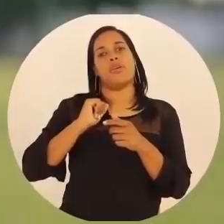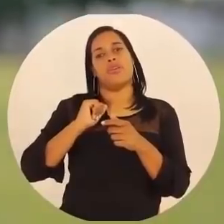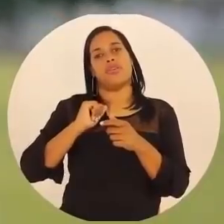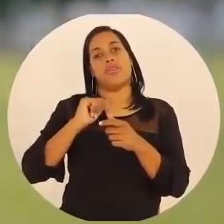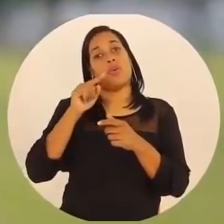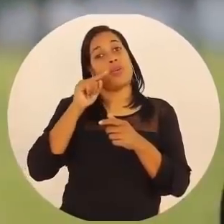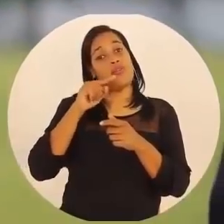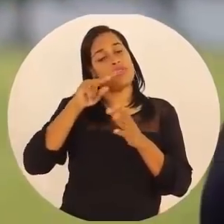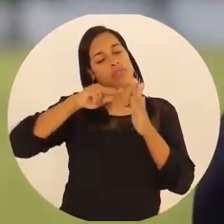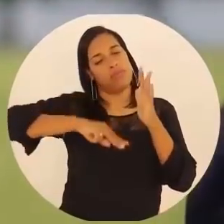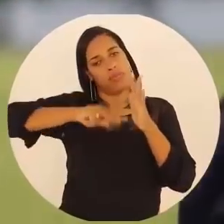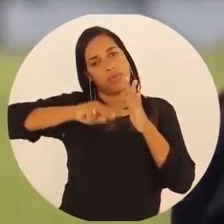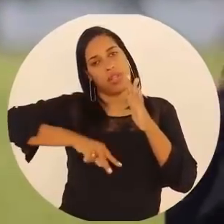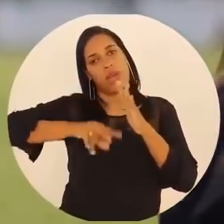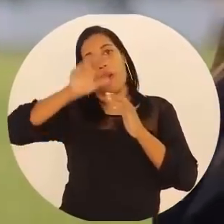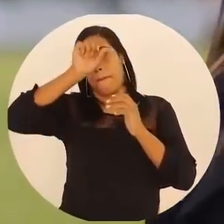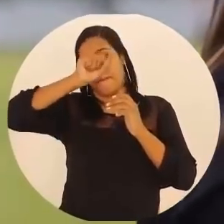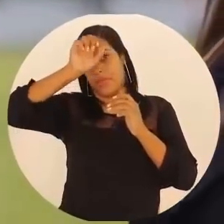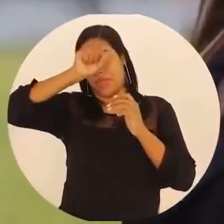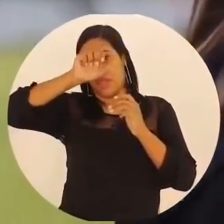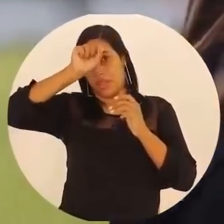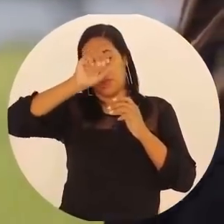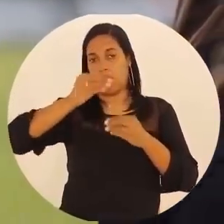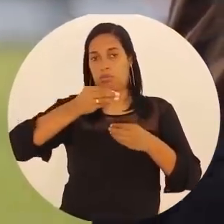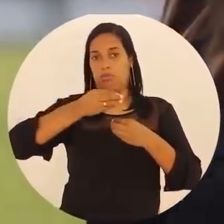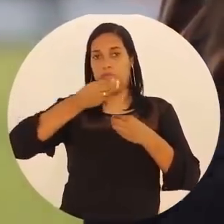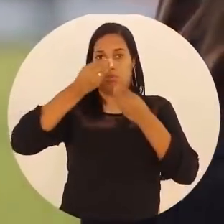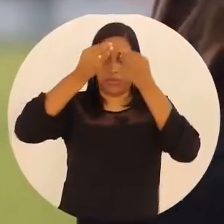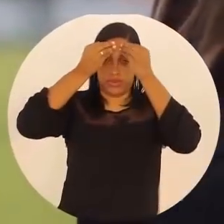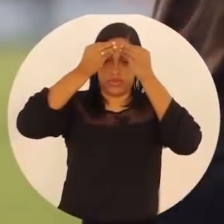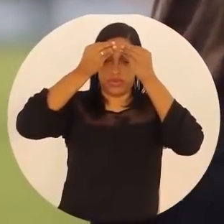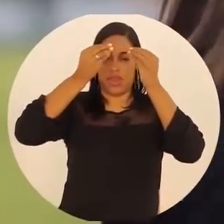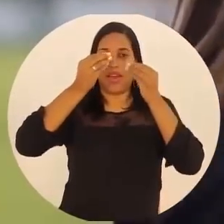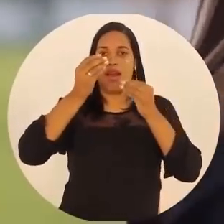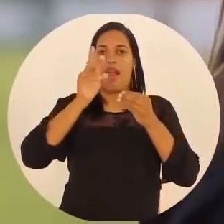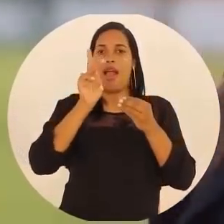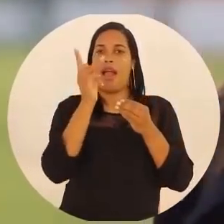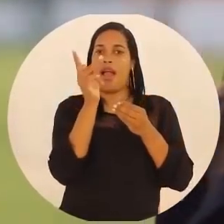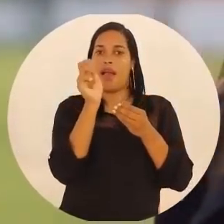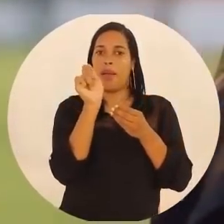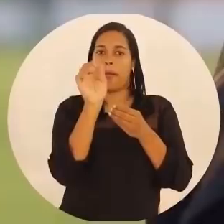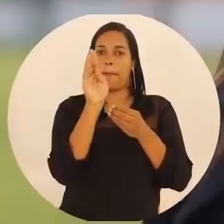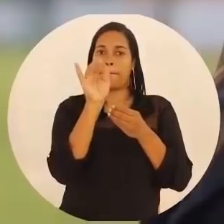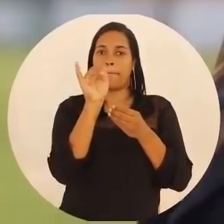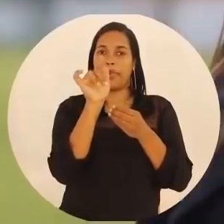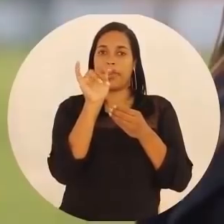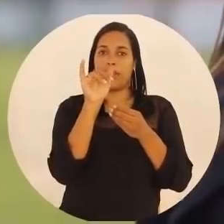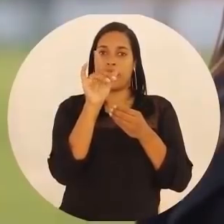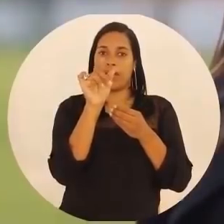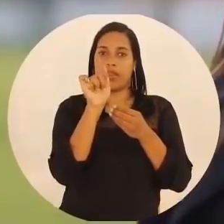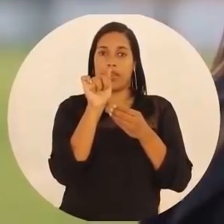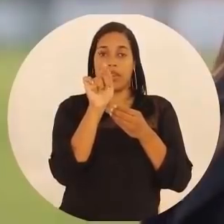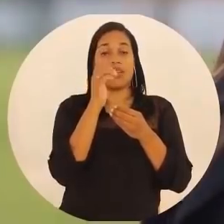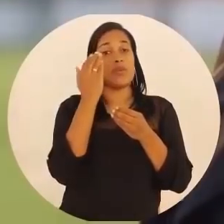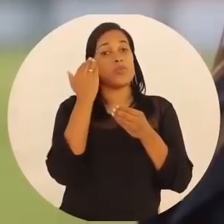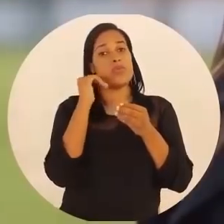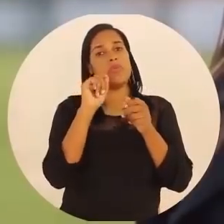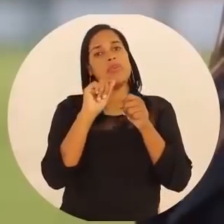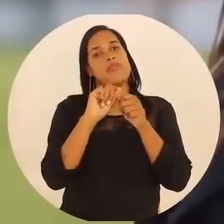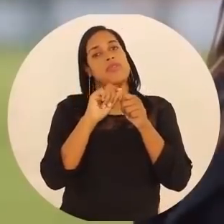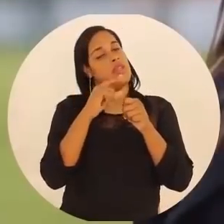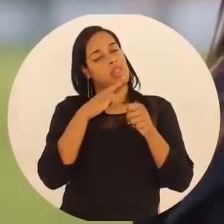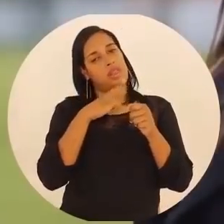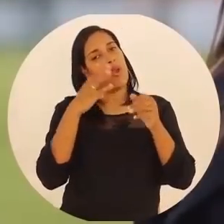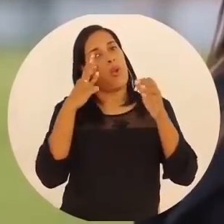é aquilo que você leu, que você aprendeu, que você incorporou. A habilidade é o saber fazer. Então, você tem o